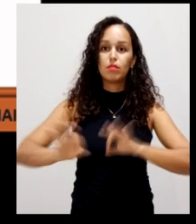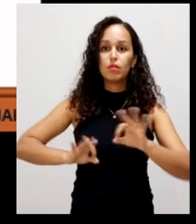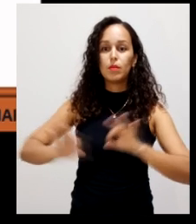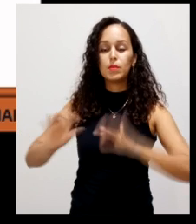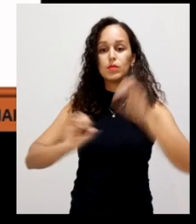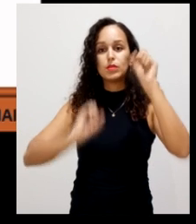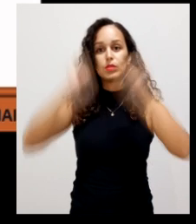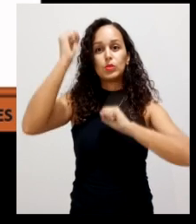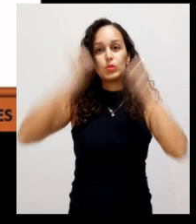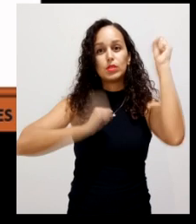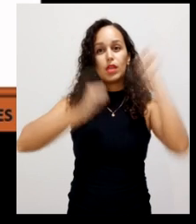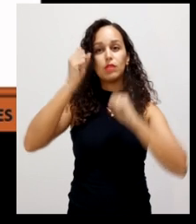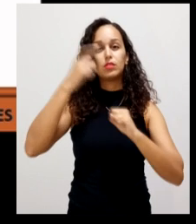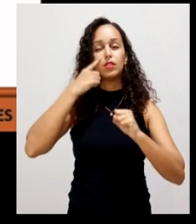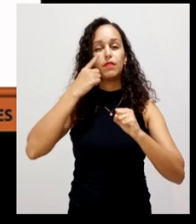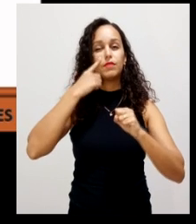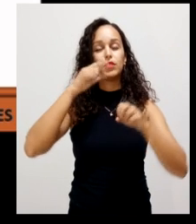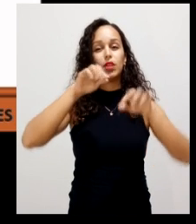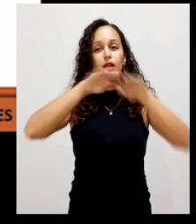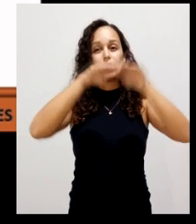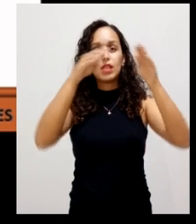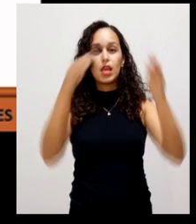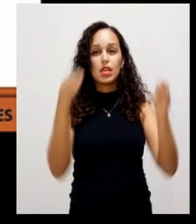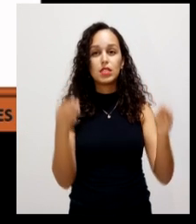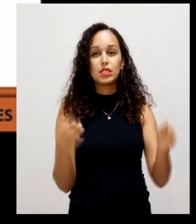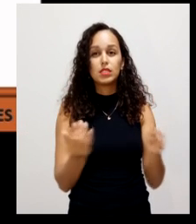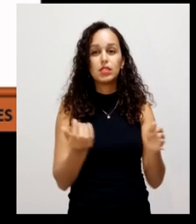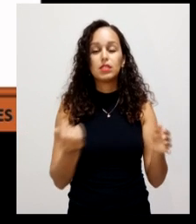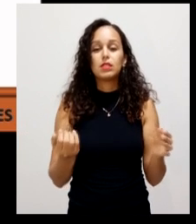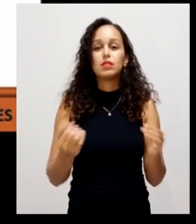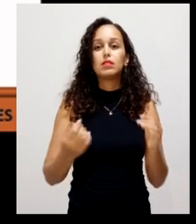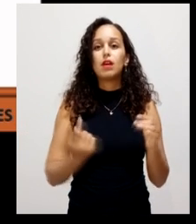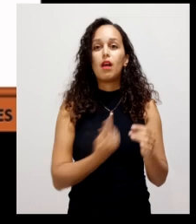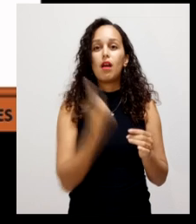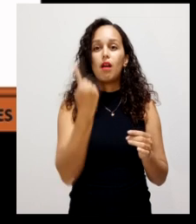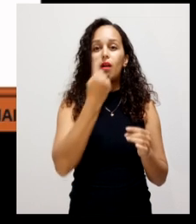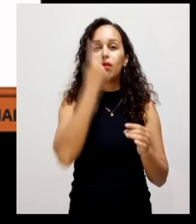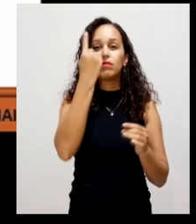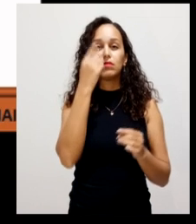revendedor de leira nós temos pá carregadeira caçamba processadora